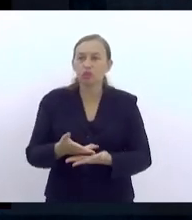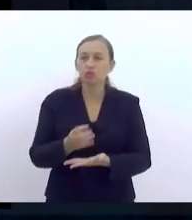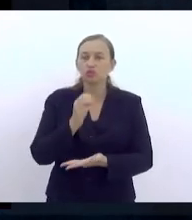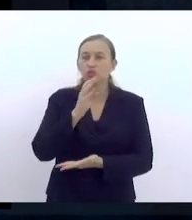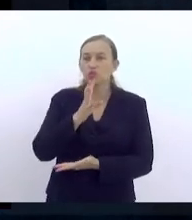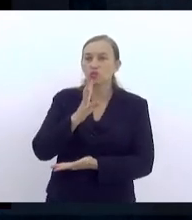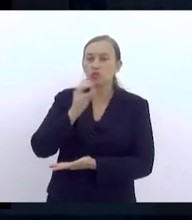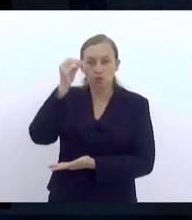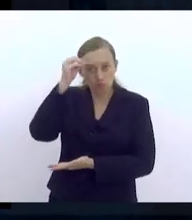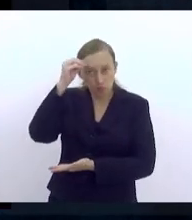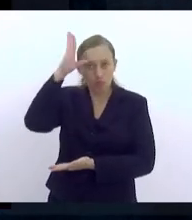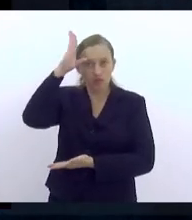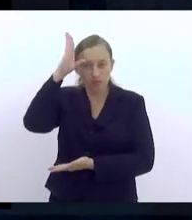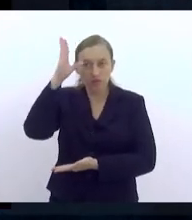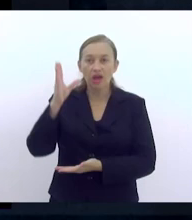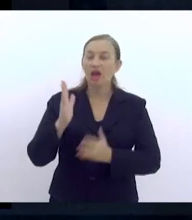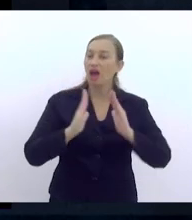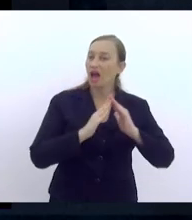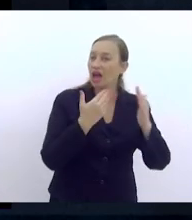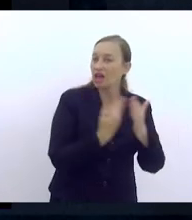a educação, escola, ela tem